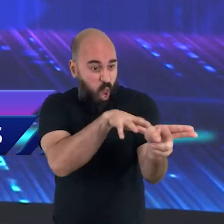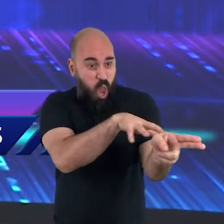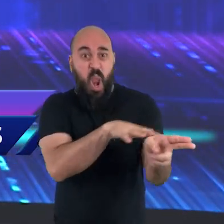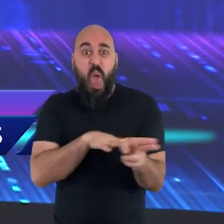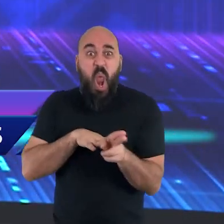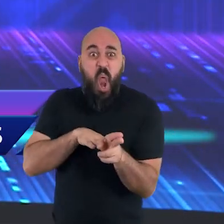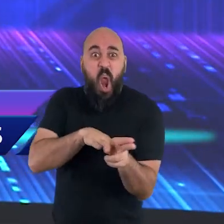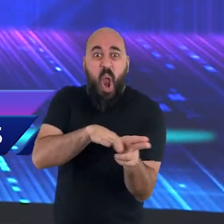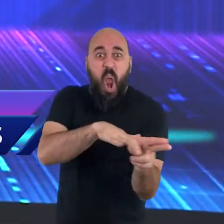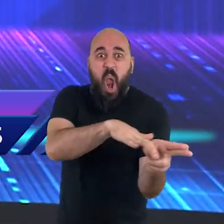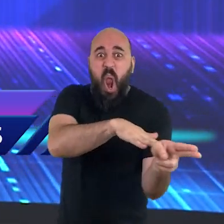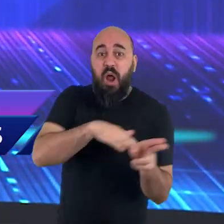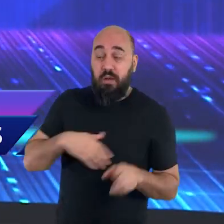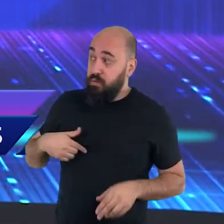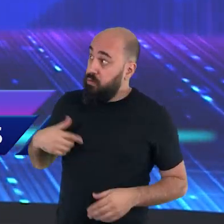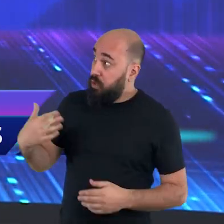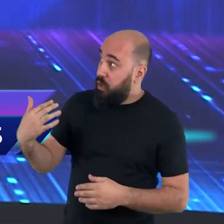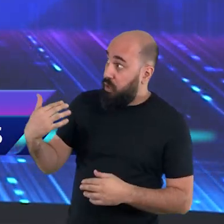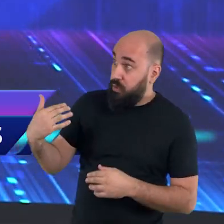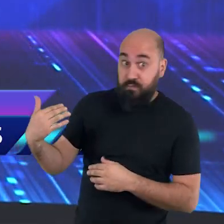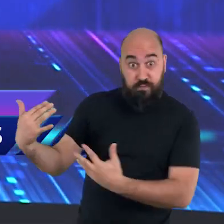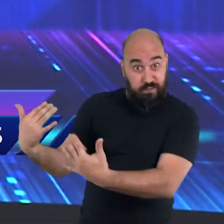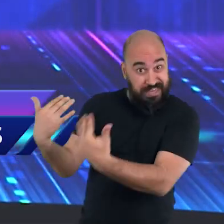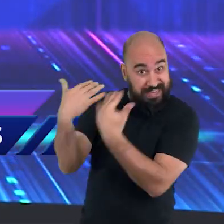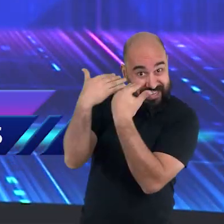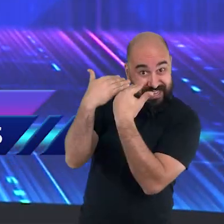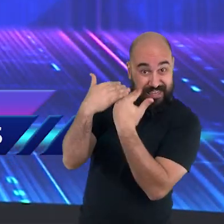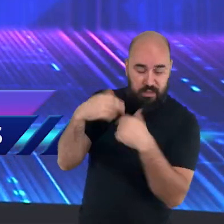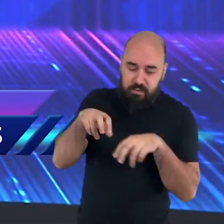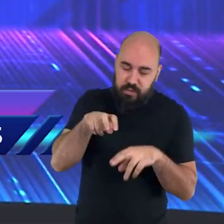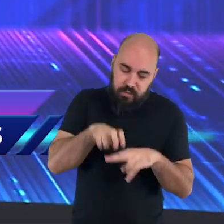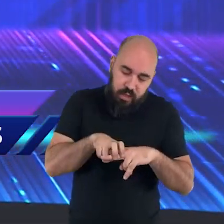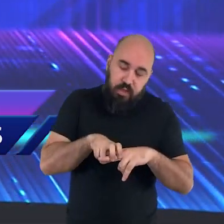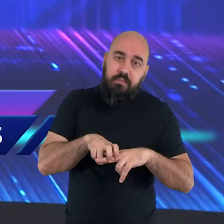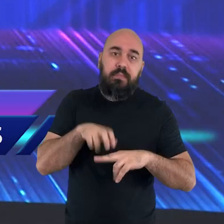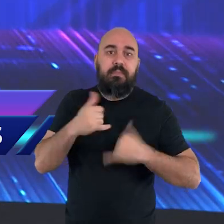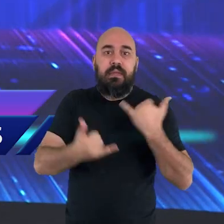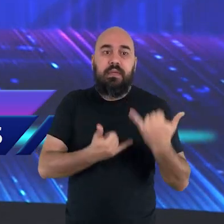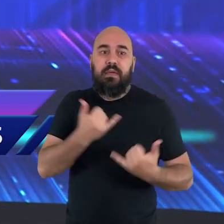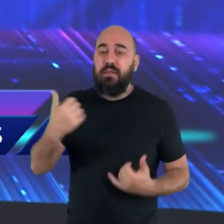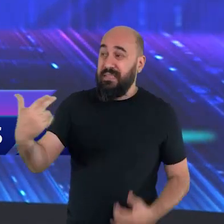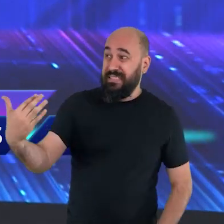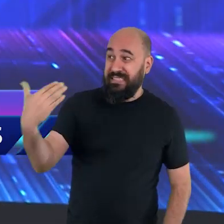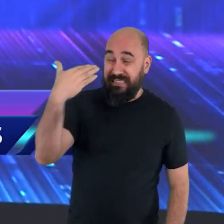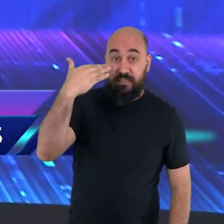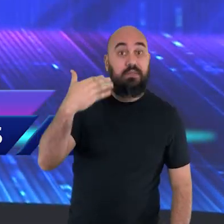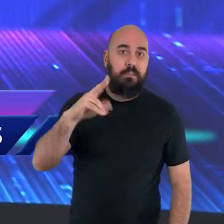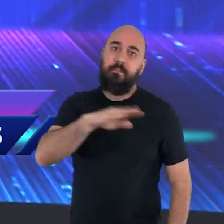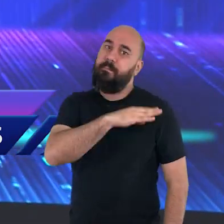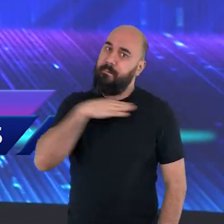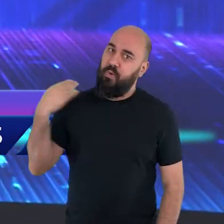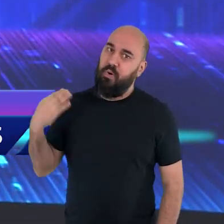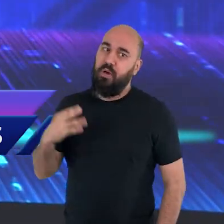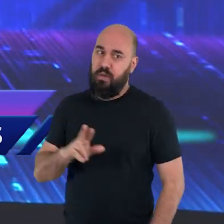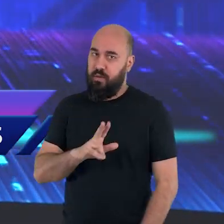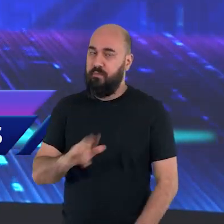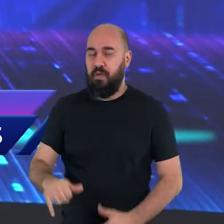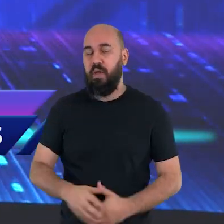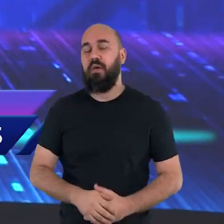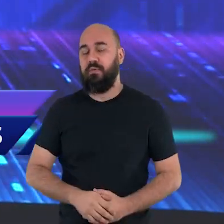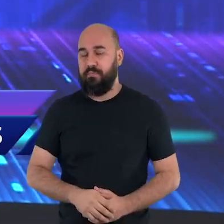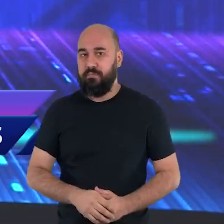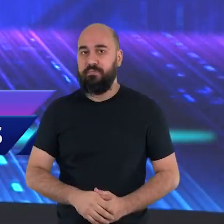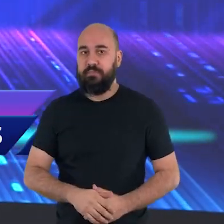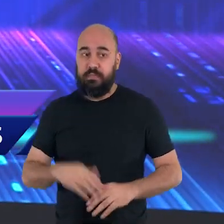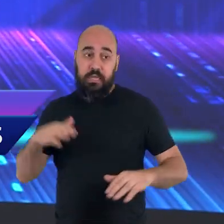E aquela carroça estava vindo na direção do garotinho que brincava sentado na calçada. Seria um acidente fatal, terrível,